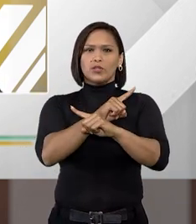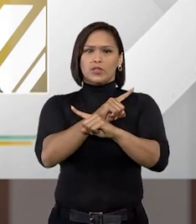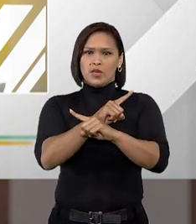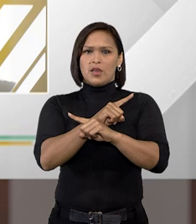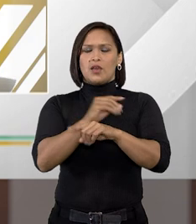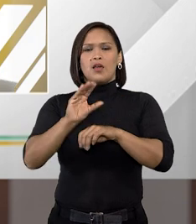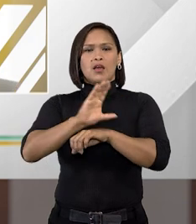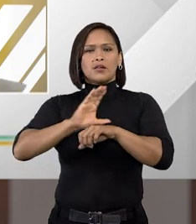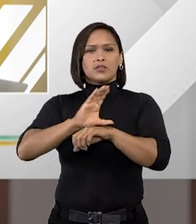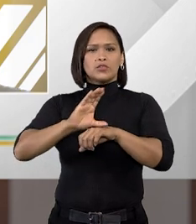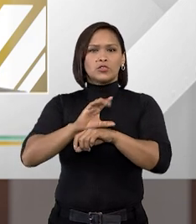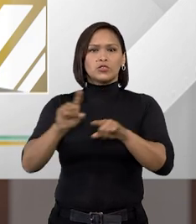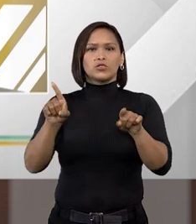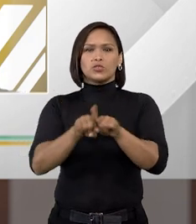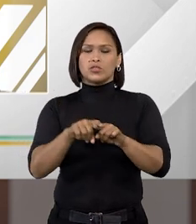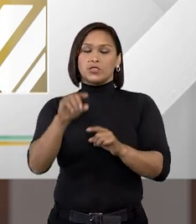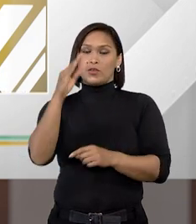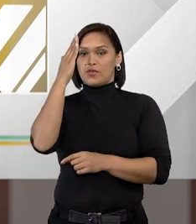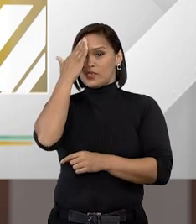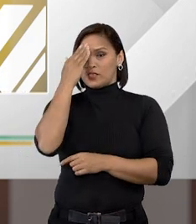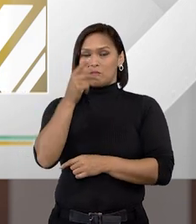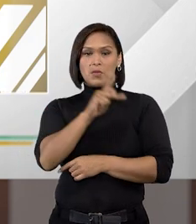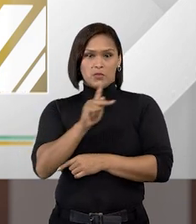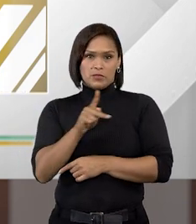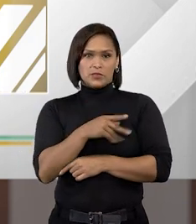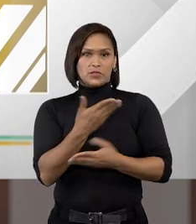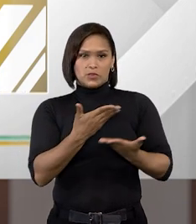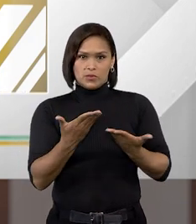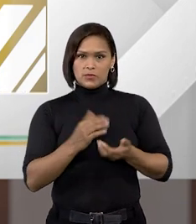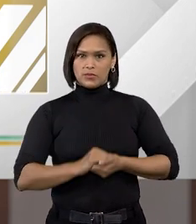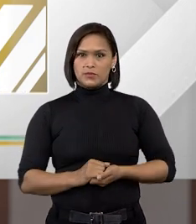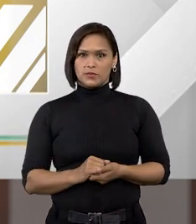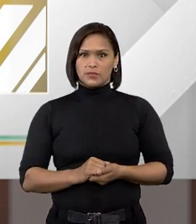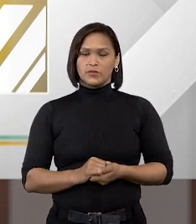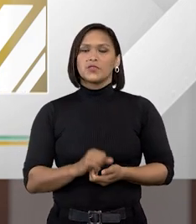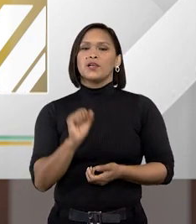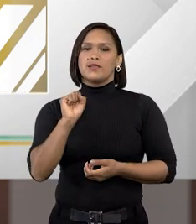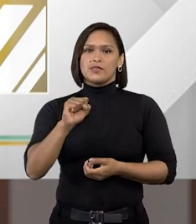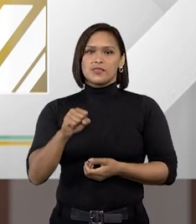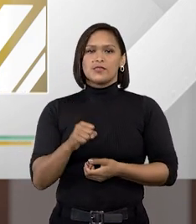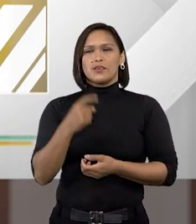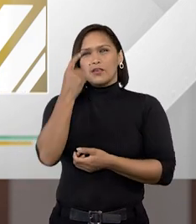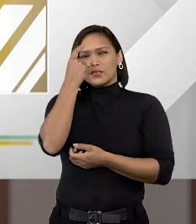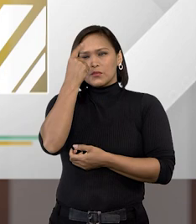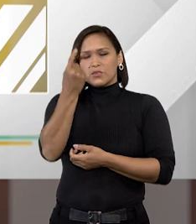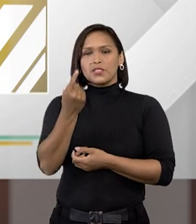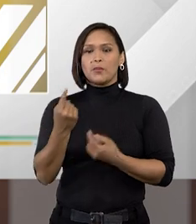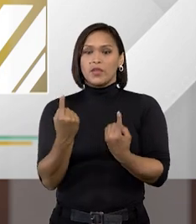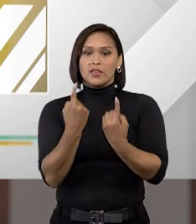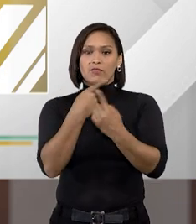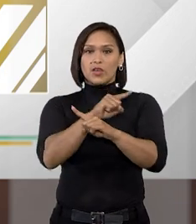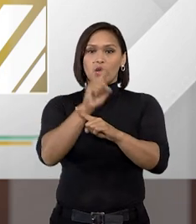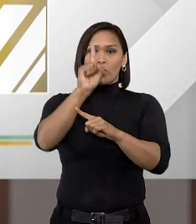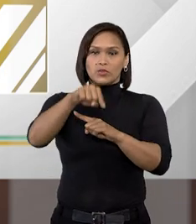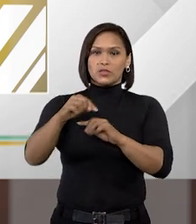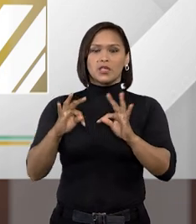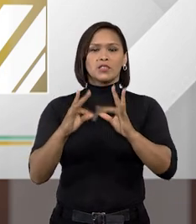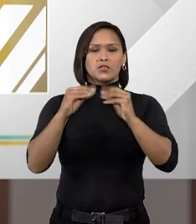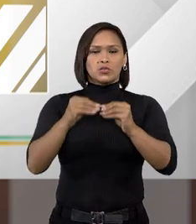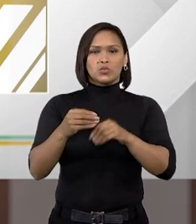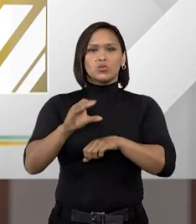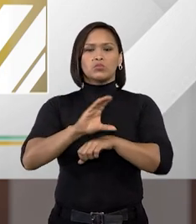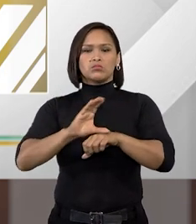esse conceito, não isso, professor Thalisson? Com certeza. Esse raciocínio, ele vai contrário